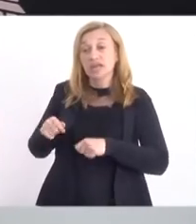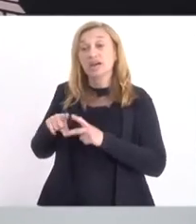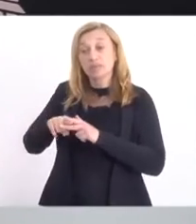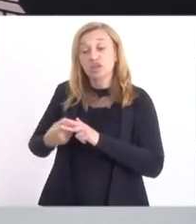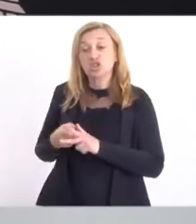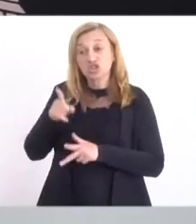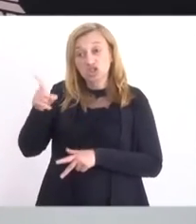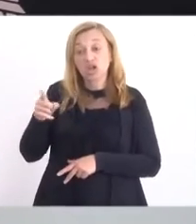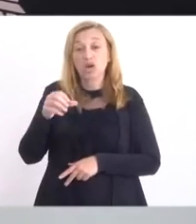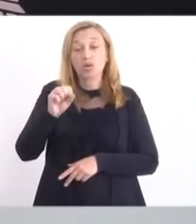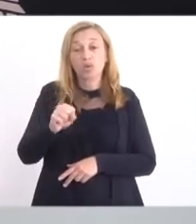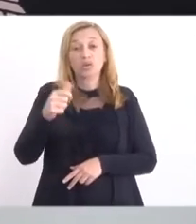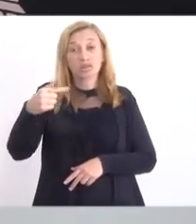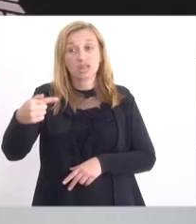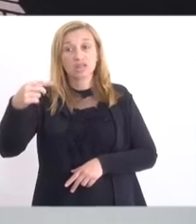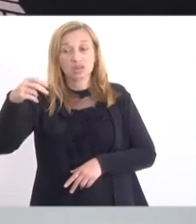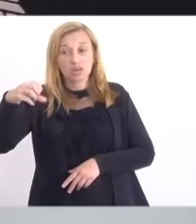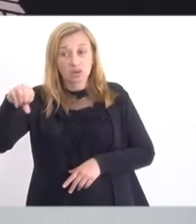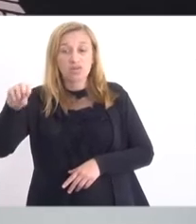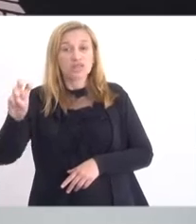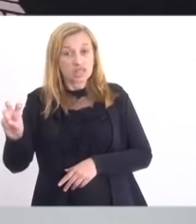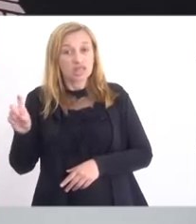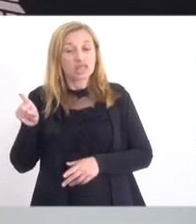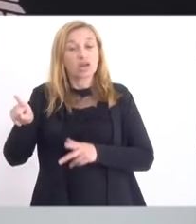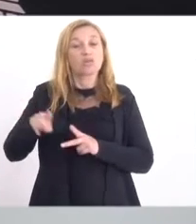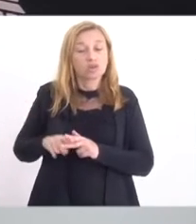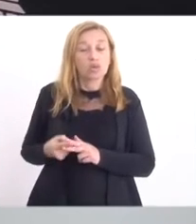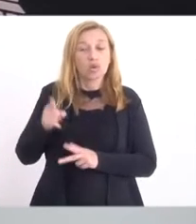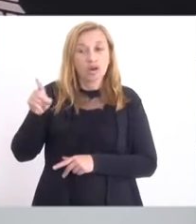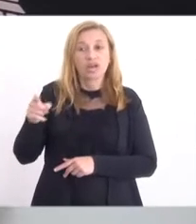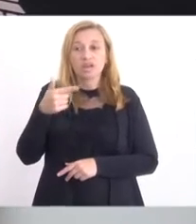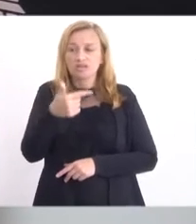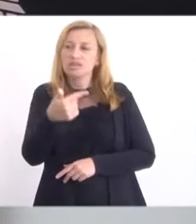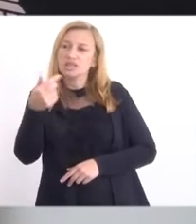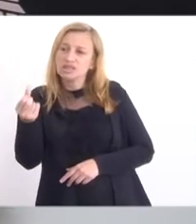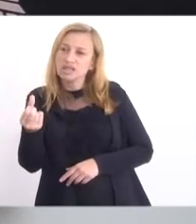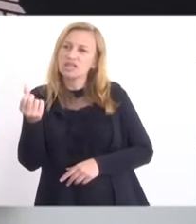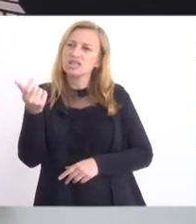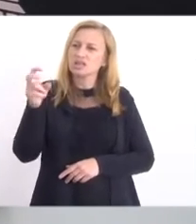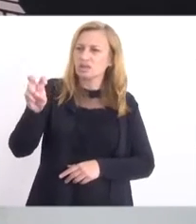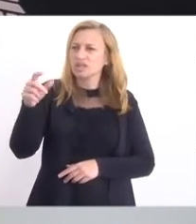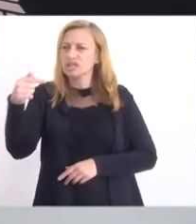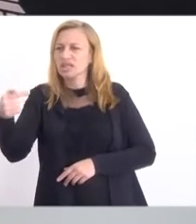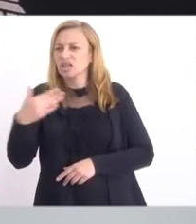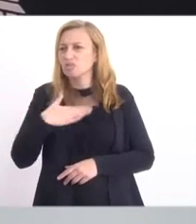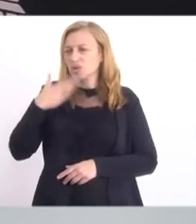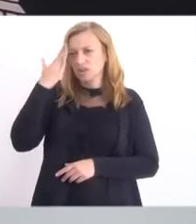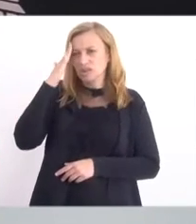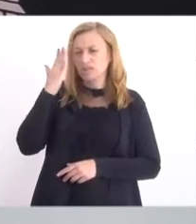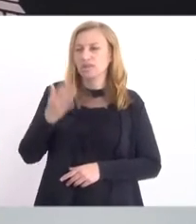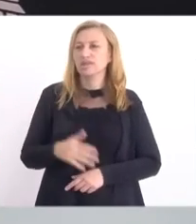alterou nesse calibre aí a 2657. Esse é o meu entendimento.